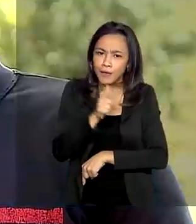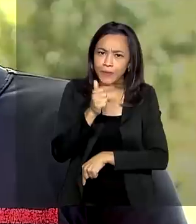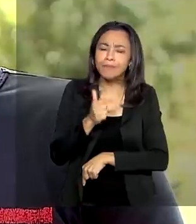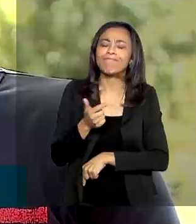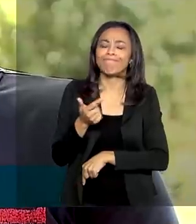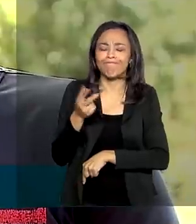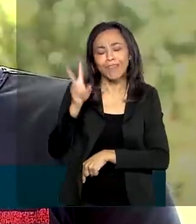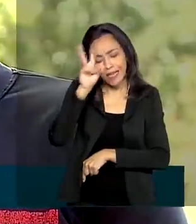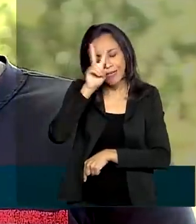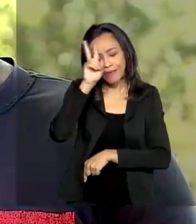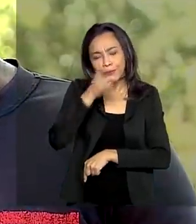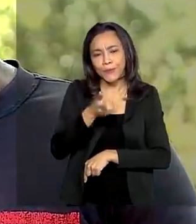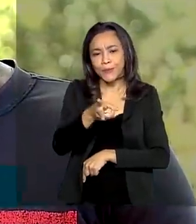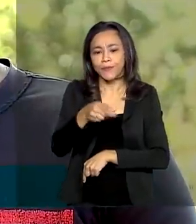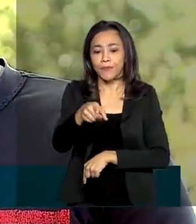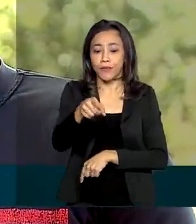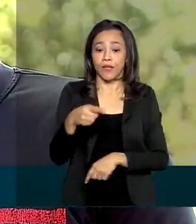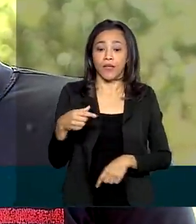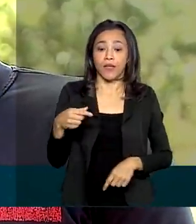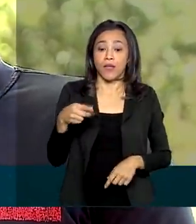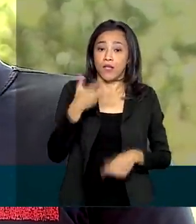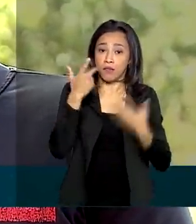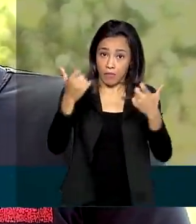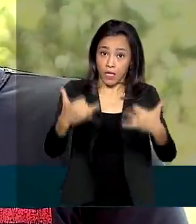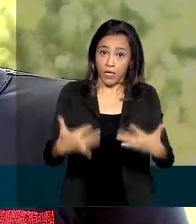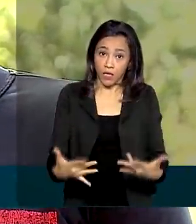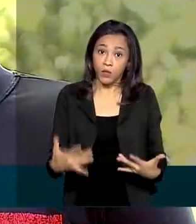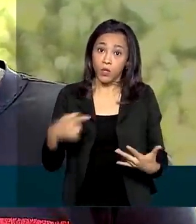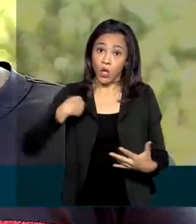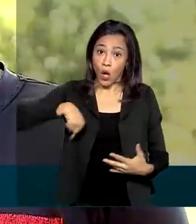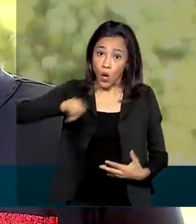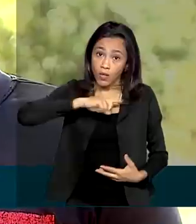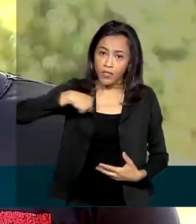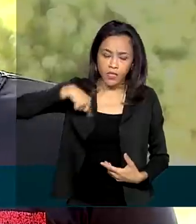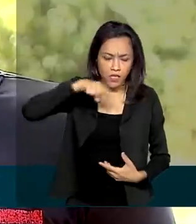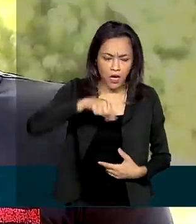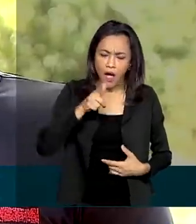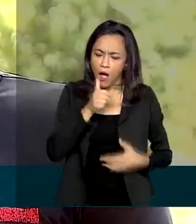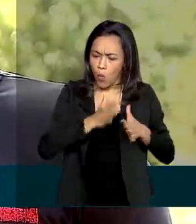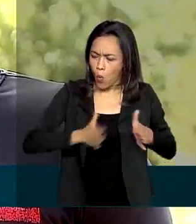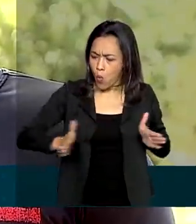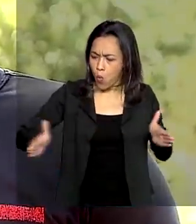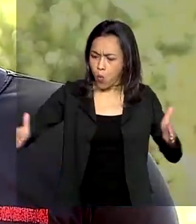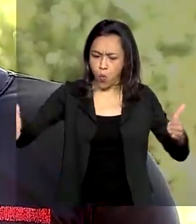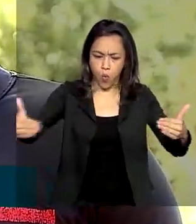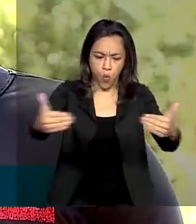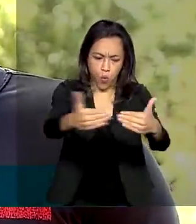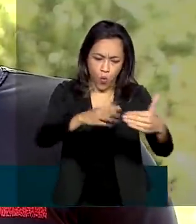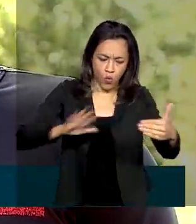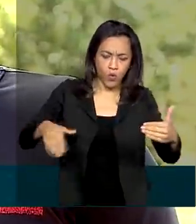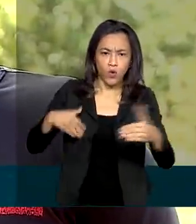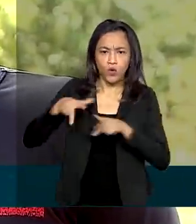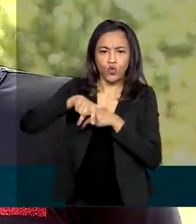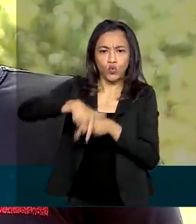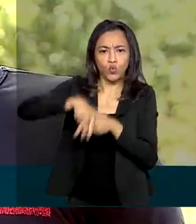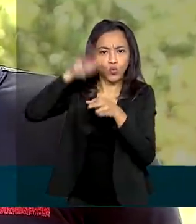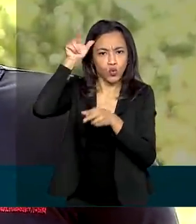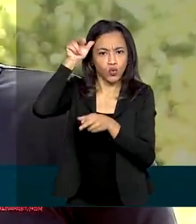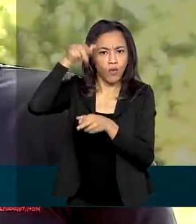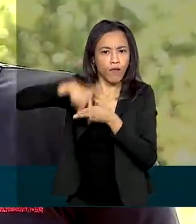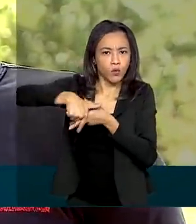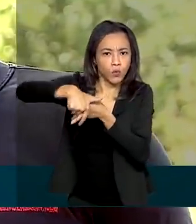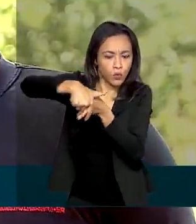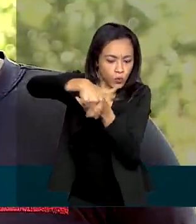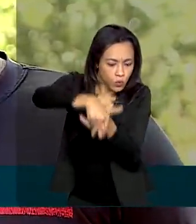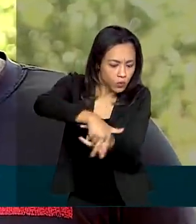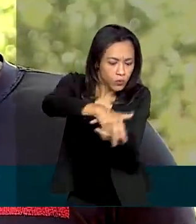Longe da cidade e a água. A gente ia pegar nos açudos, em jumentos, a gente tinha um jumento,